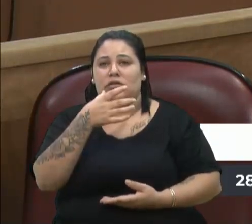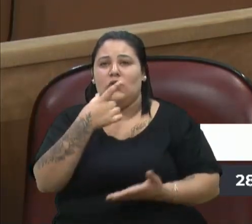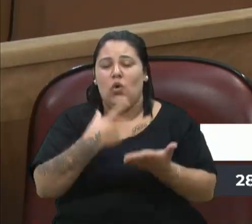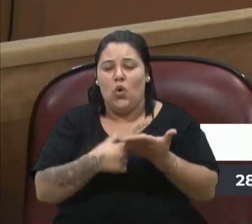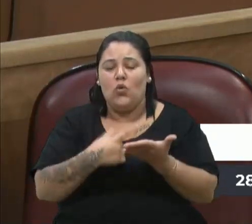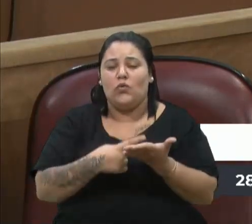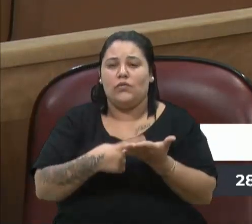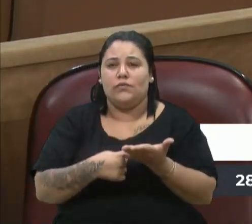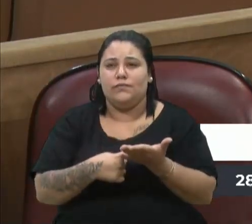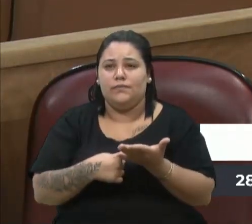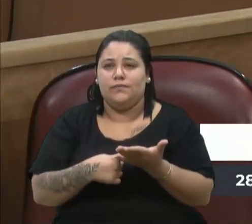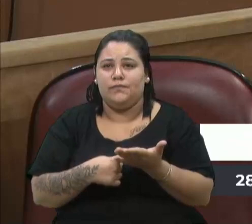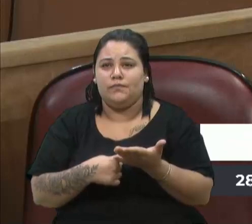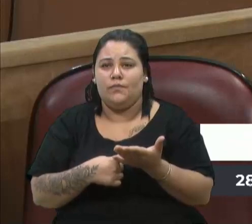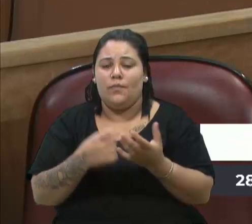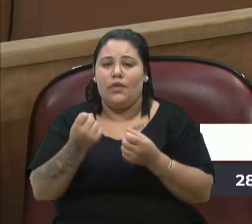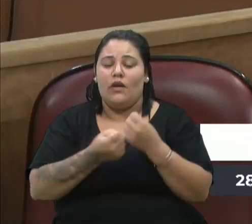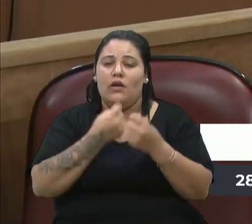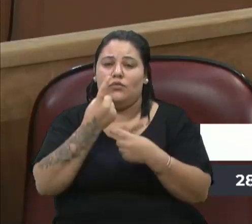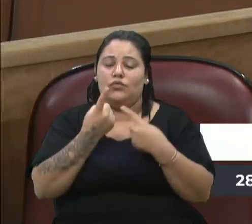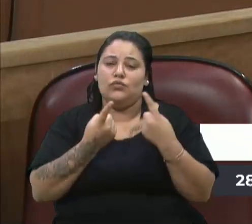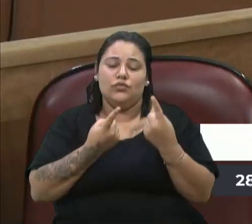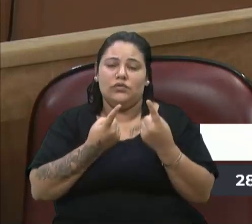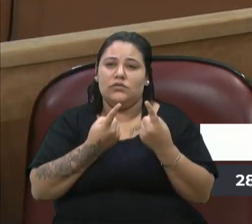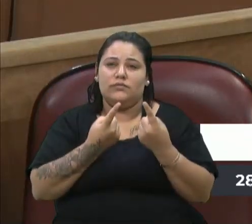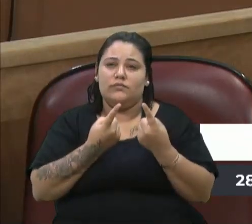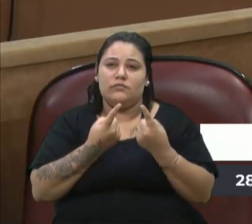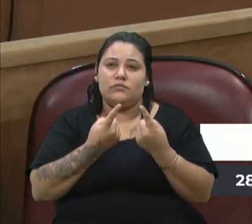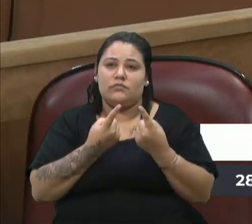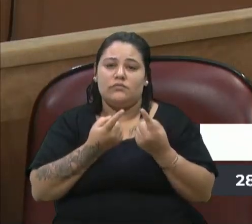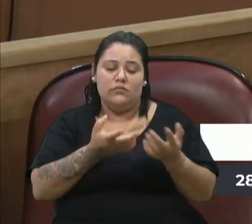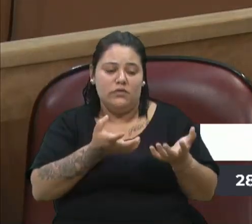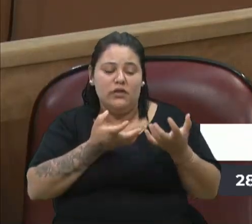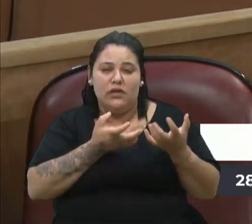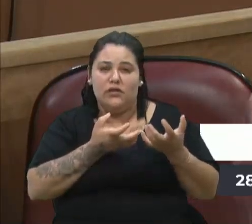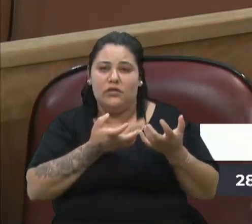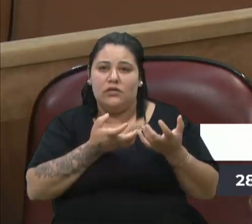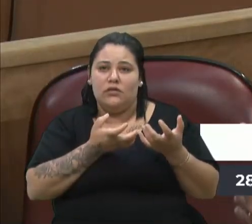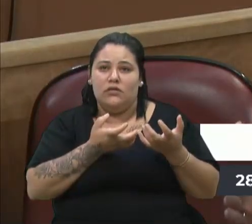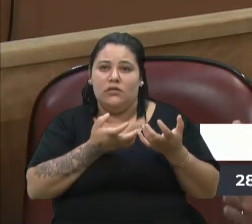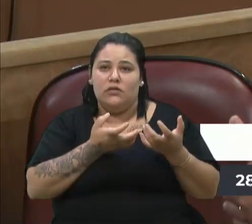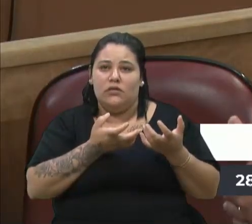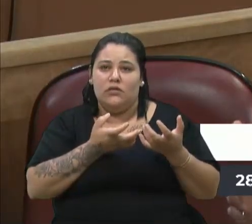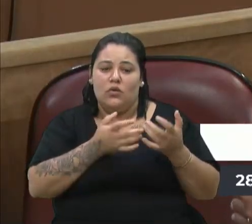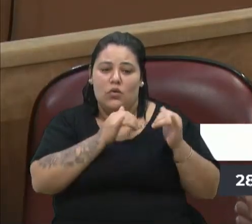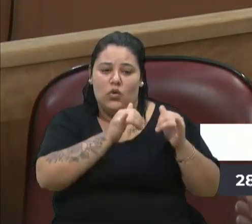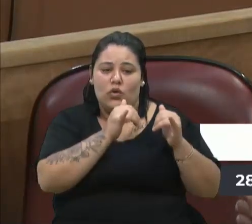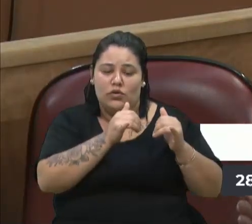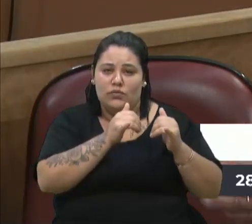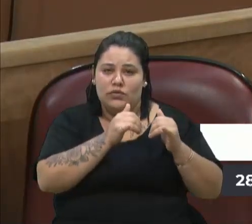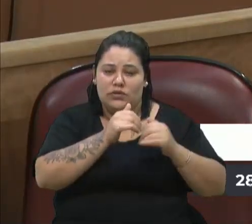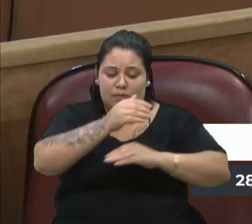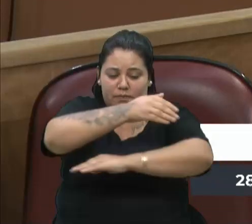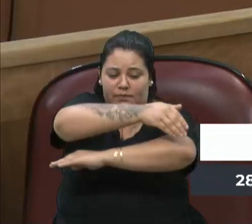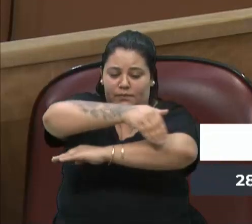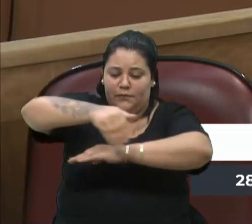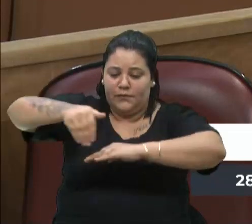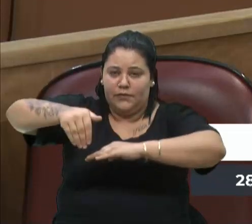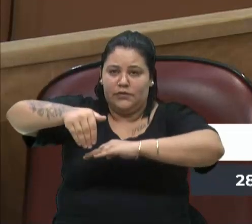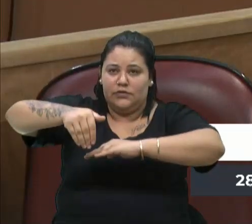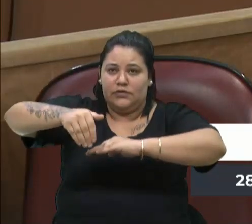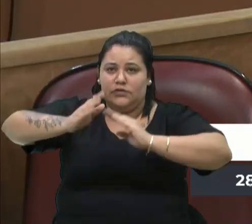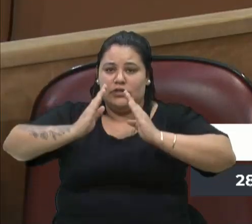o povo, alguns, não é? Alguns querem o ônibus próximo da sua casa, mas não na